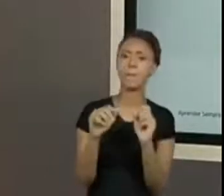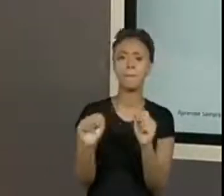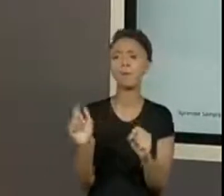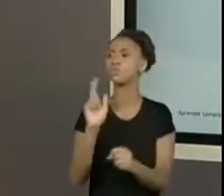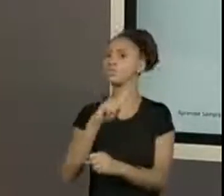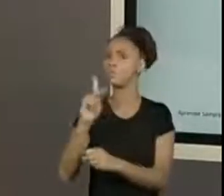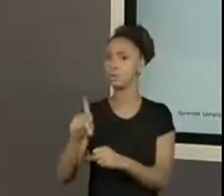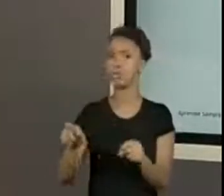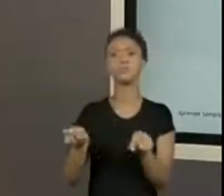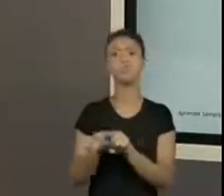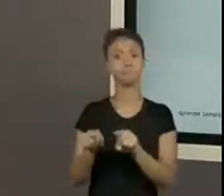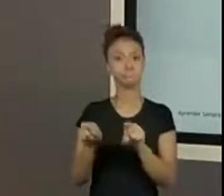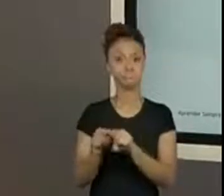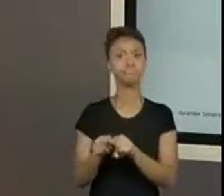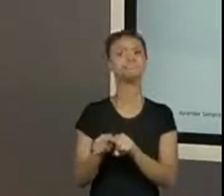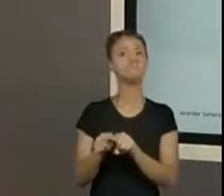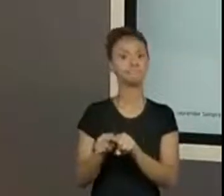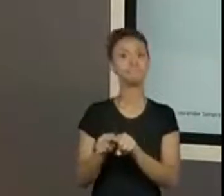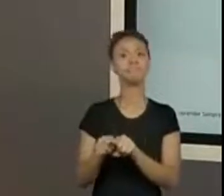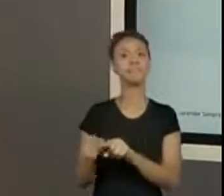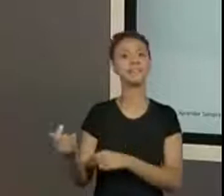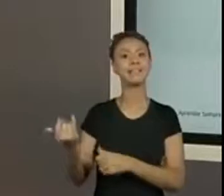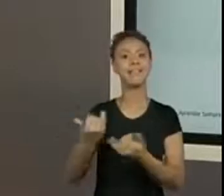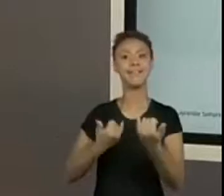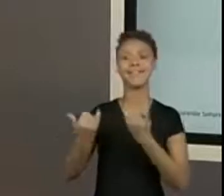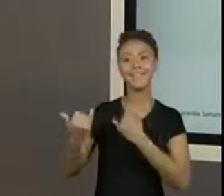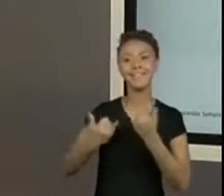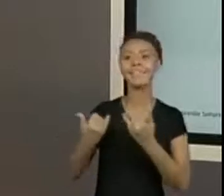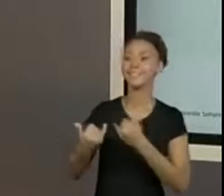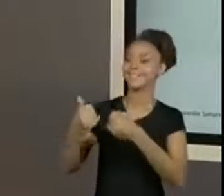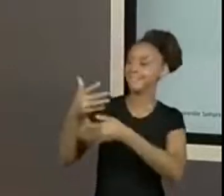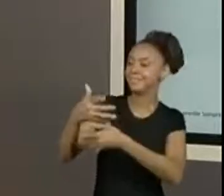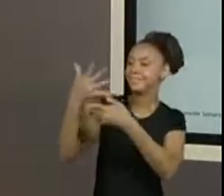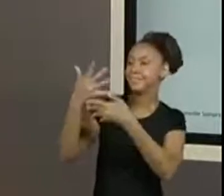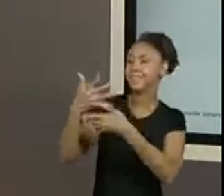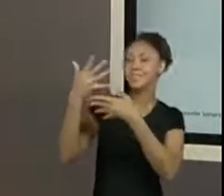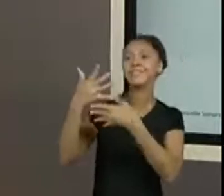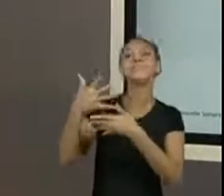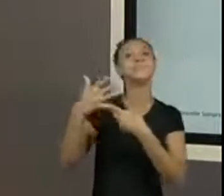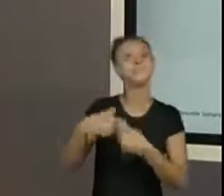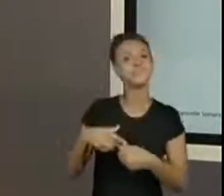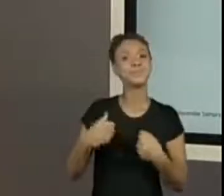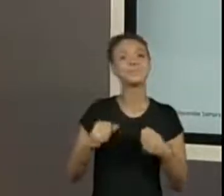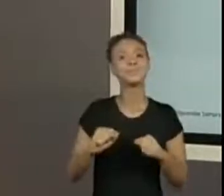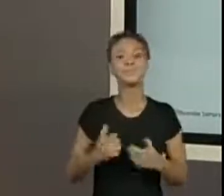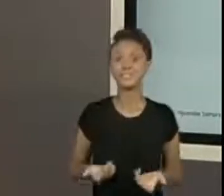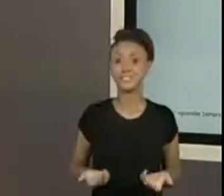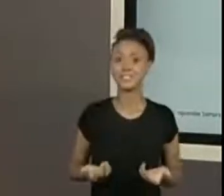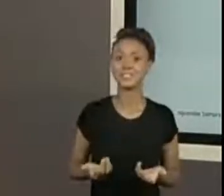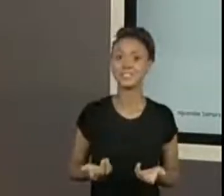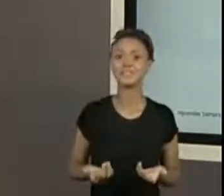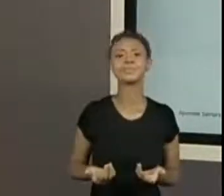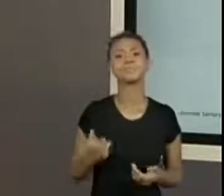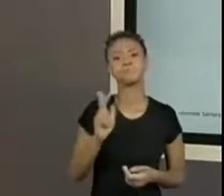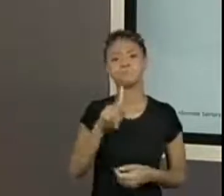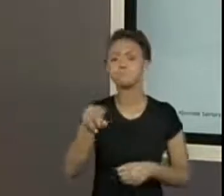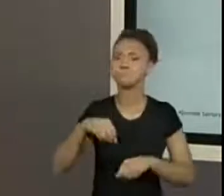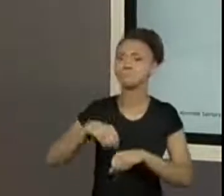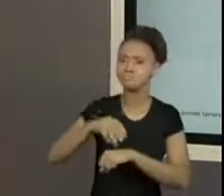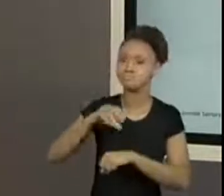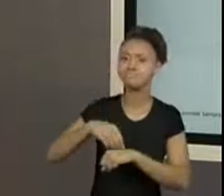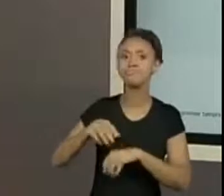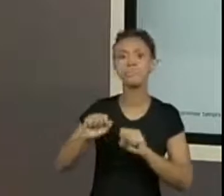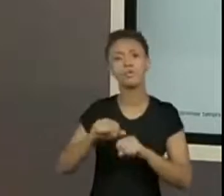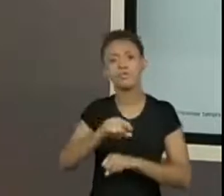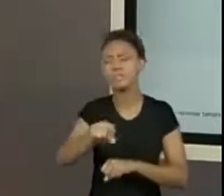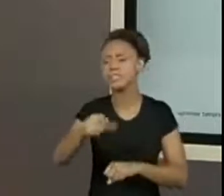podem depois também, né? Fora que os professores estão interagindo com isso. Eu percebi que tem vários. Seu professor também pode dar sugestões. Então, crianças,